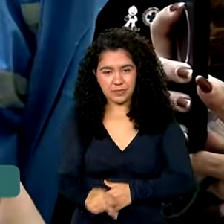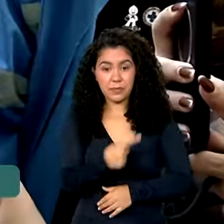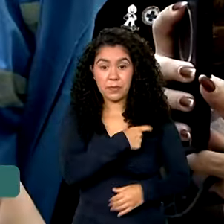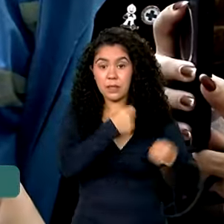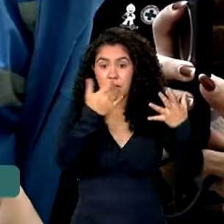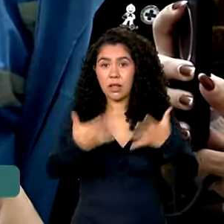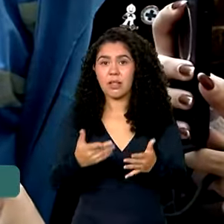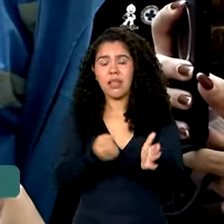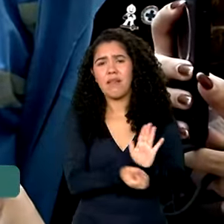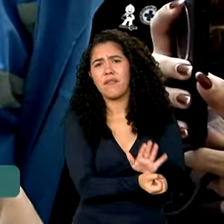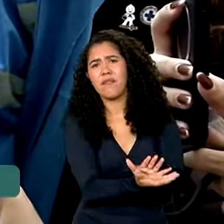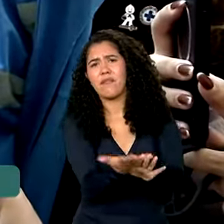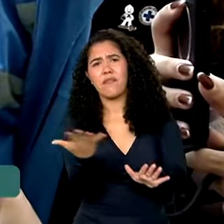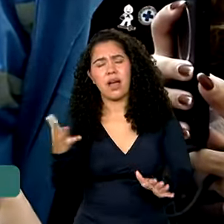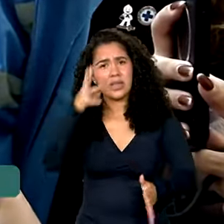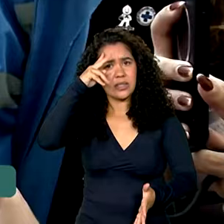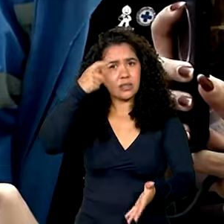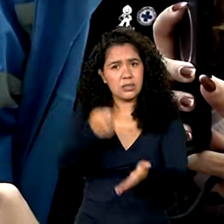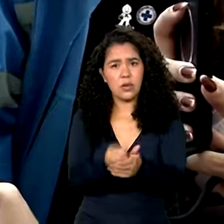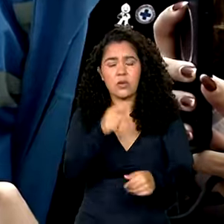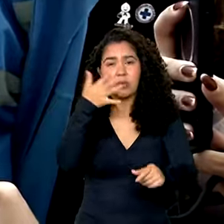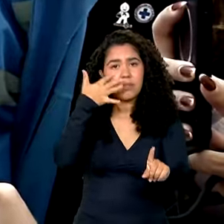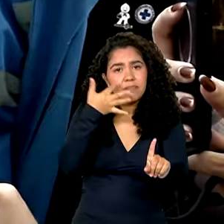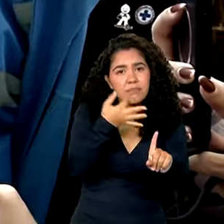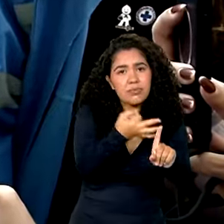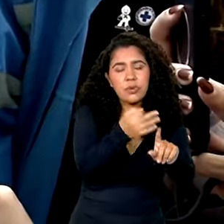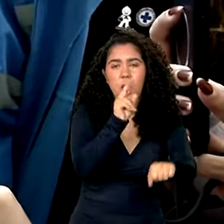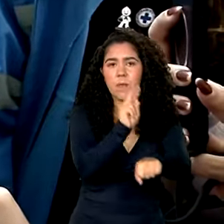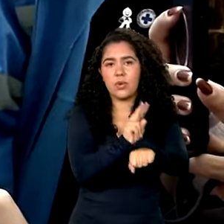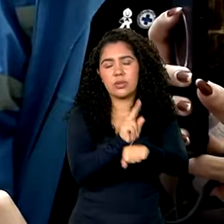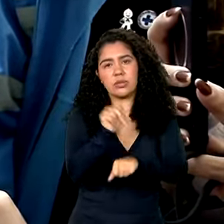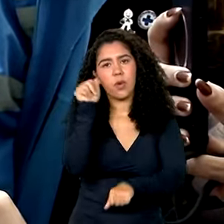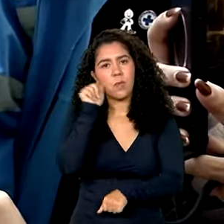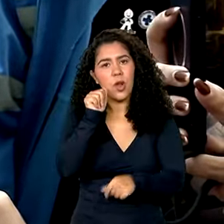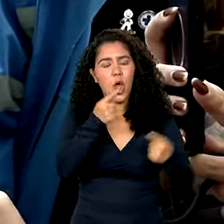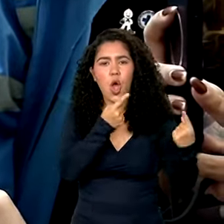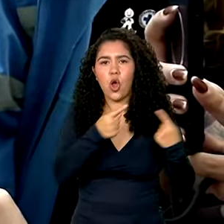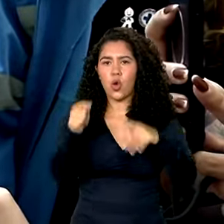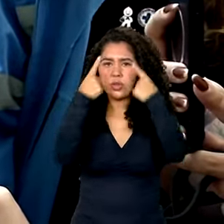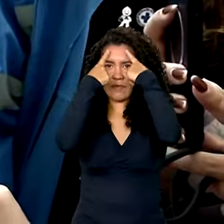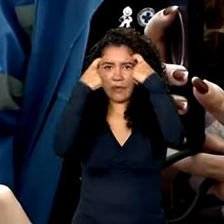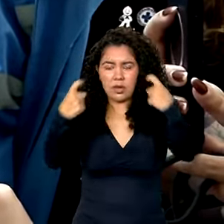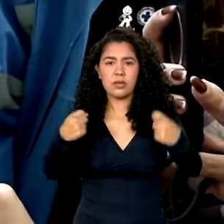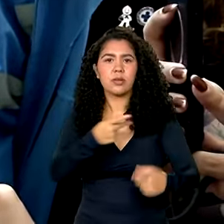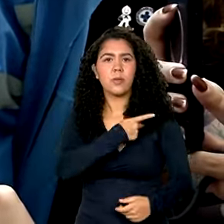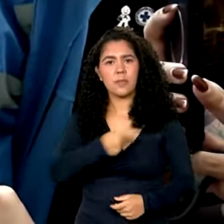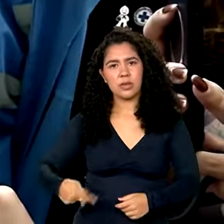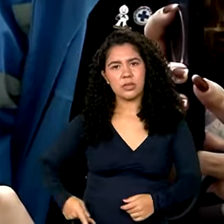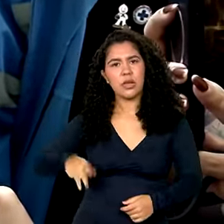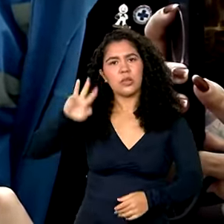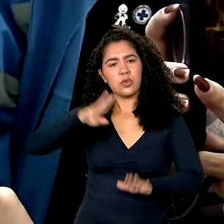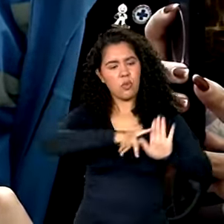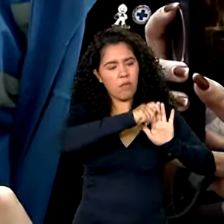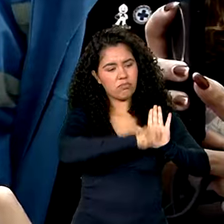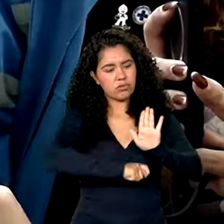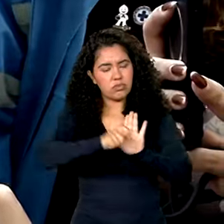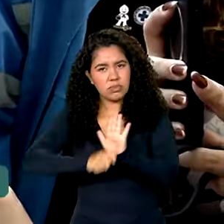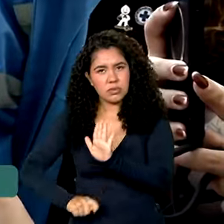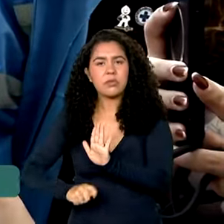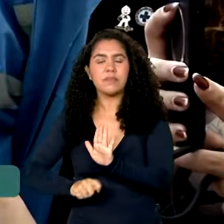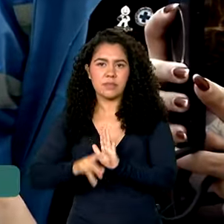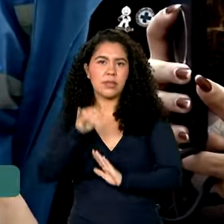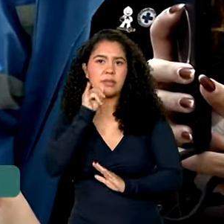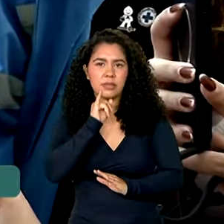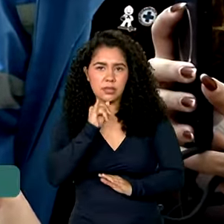conjunto de medidas de proteção às mulheres contra a violência que o presidente Lula vem sancionando, como é o caso